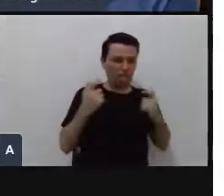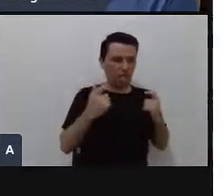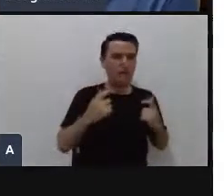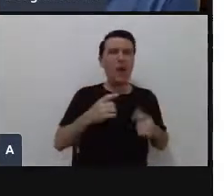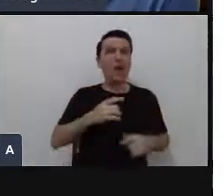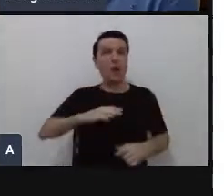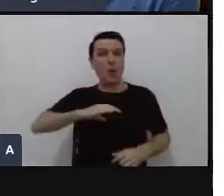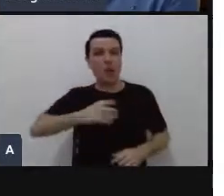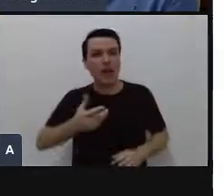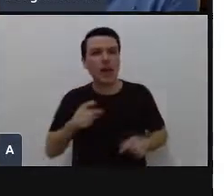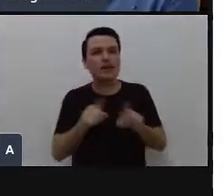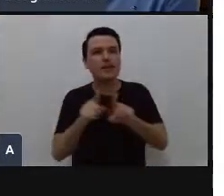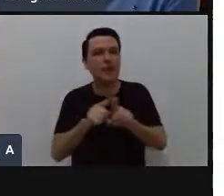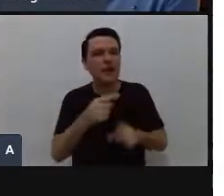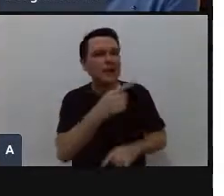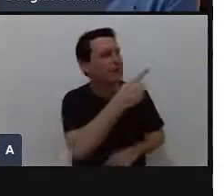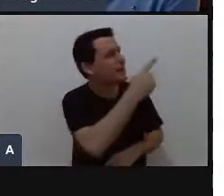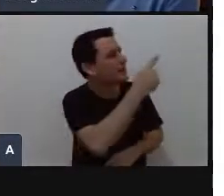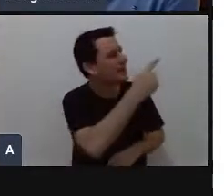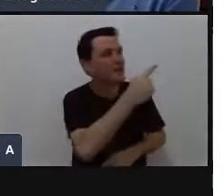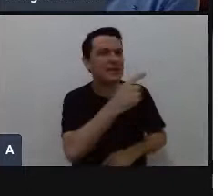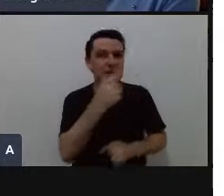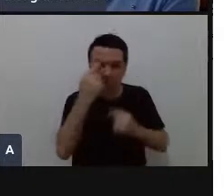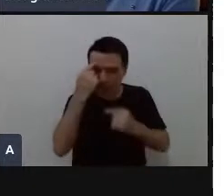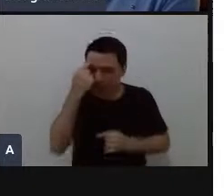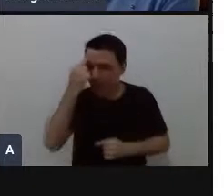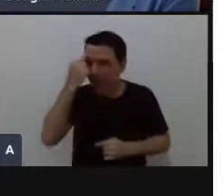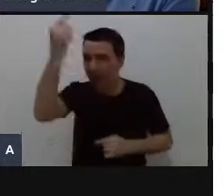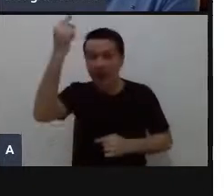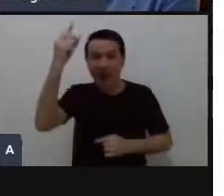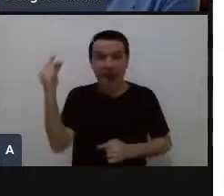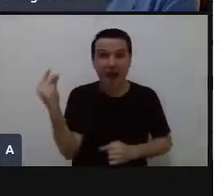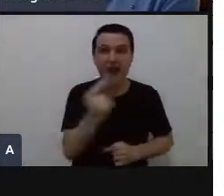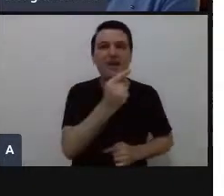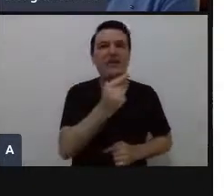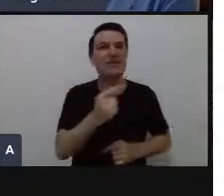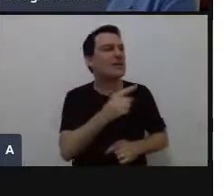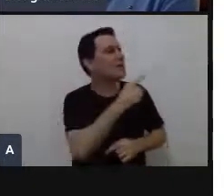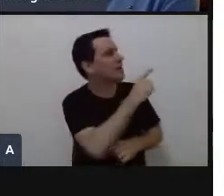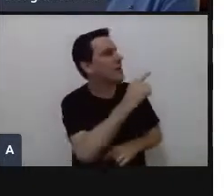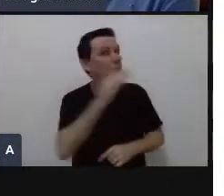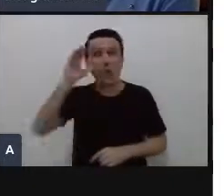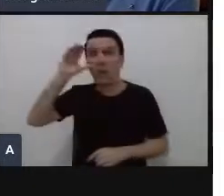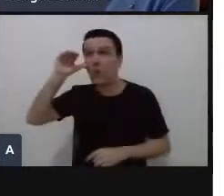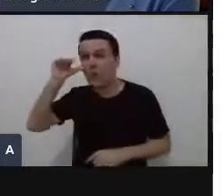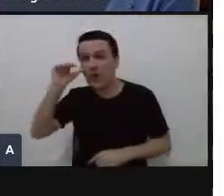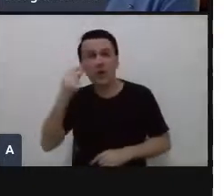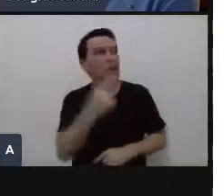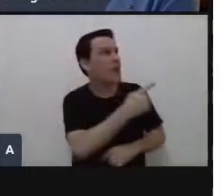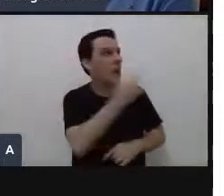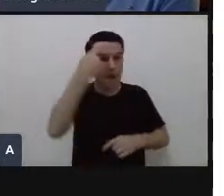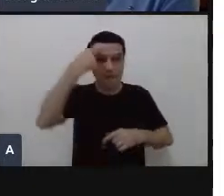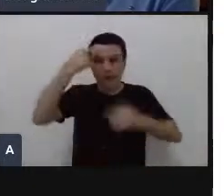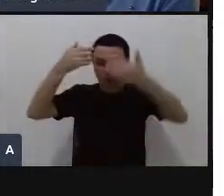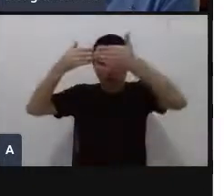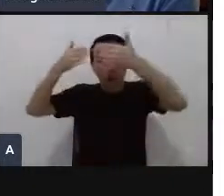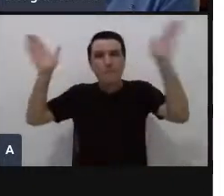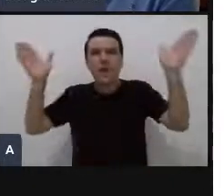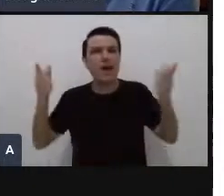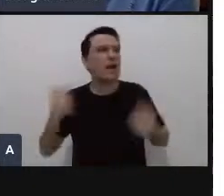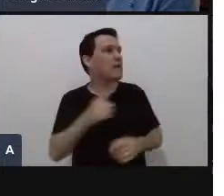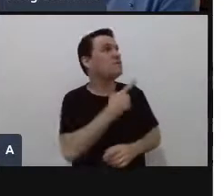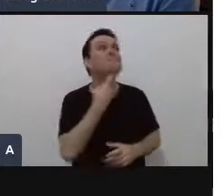a criatividade, aqui não precisa nem dizer a relação direta com a inovação, curiosidade, mentalidade aberta, a paixão pelo